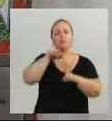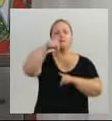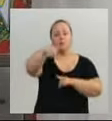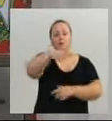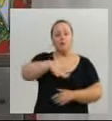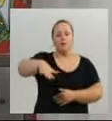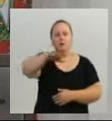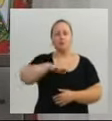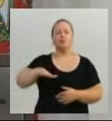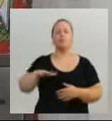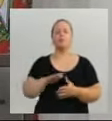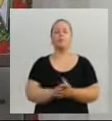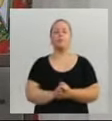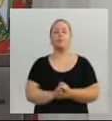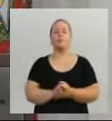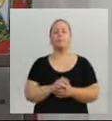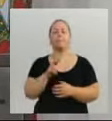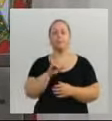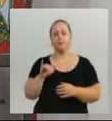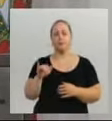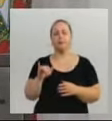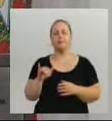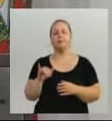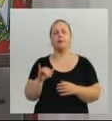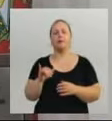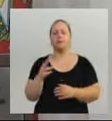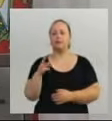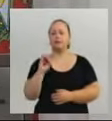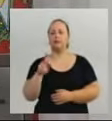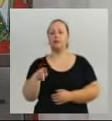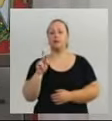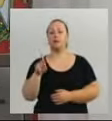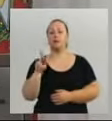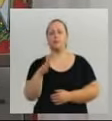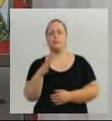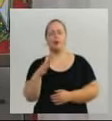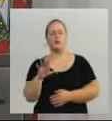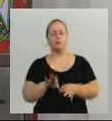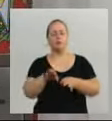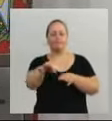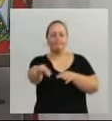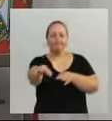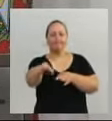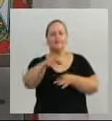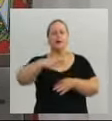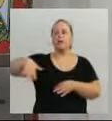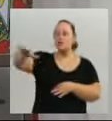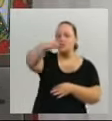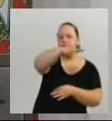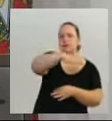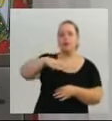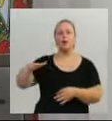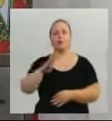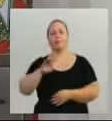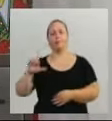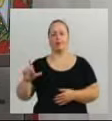desenvolvendo também os projetos, serão mais cerca de 30 quilômetros nas outras regiões da nossa cidade.